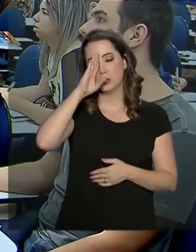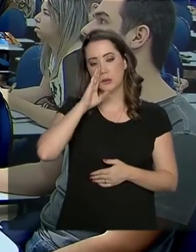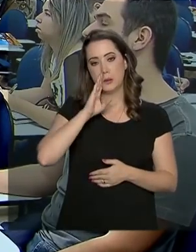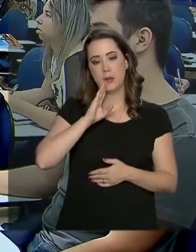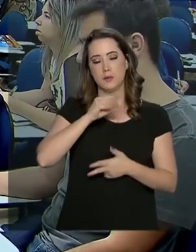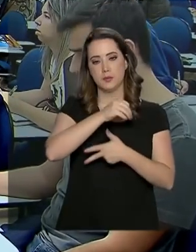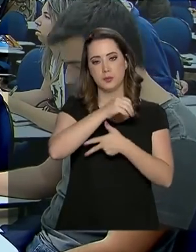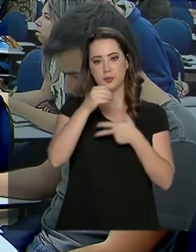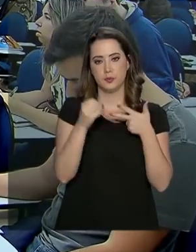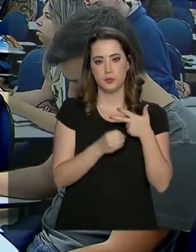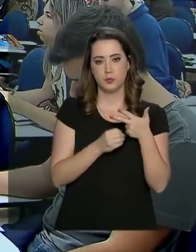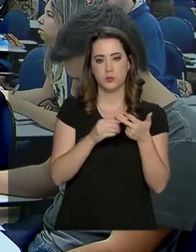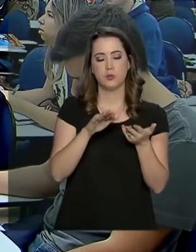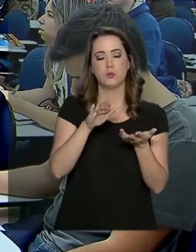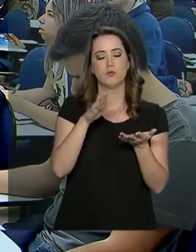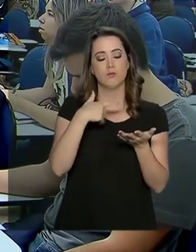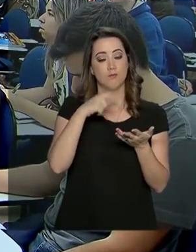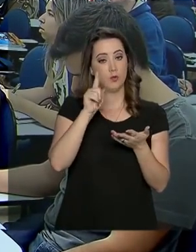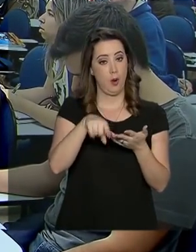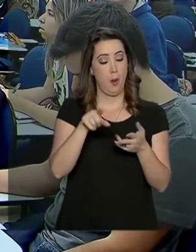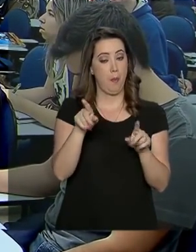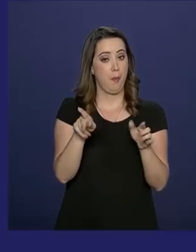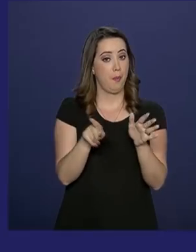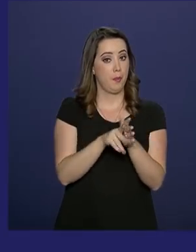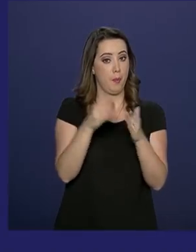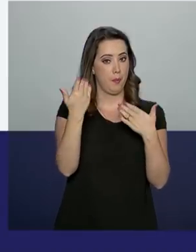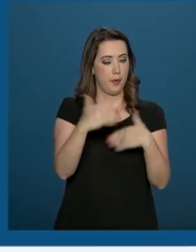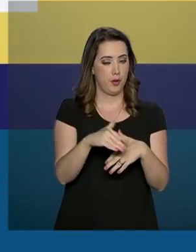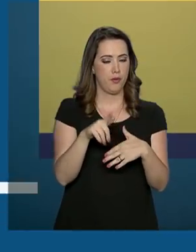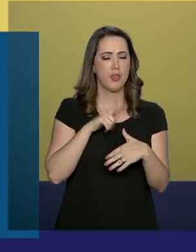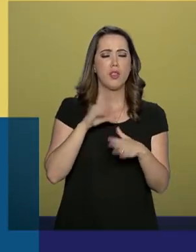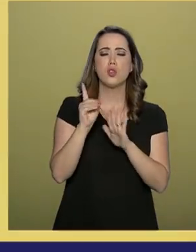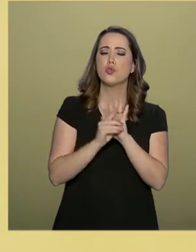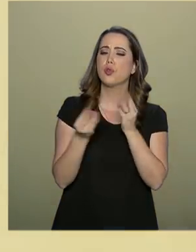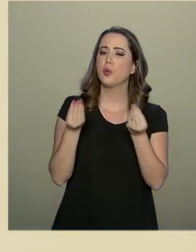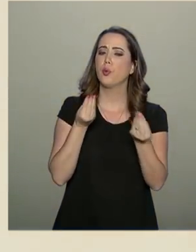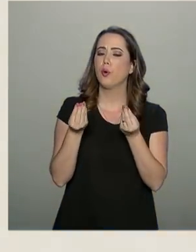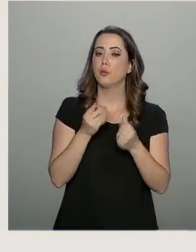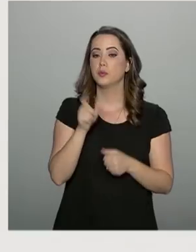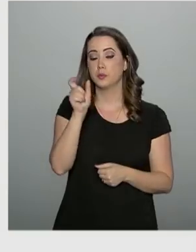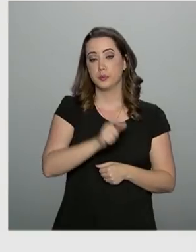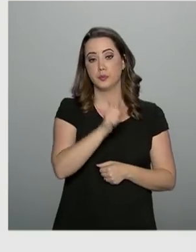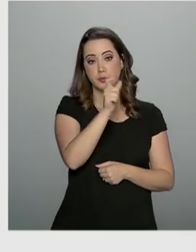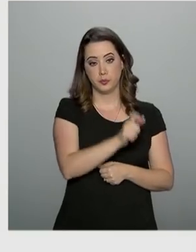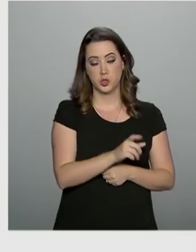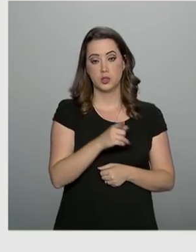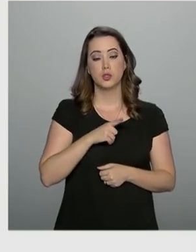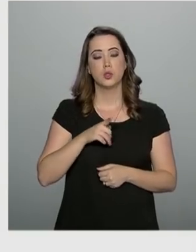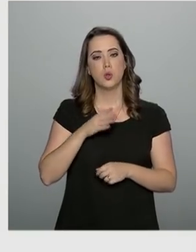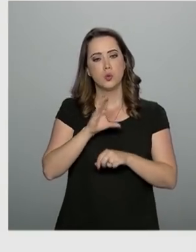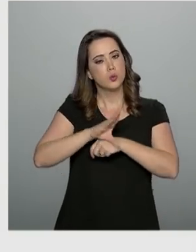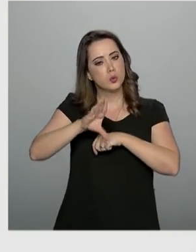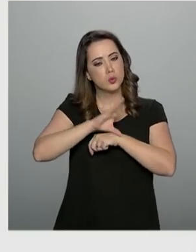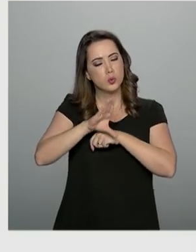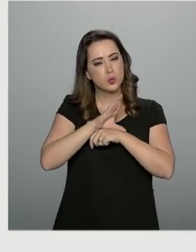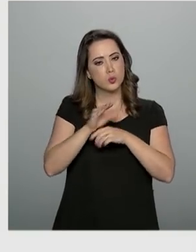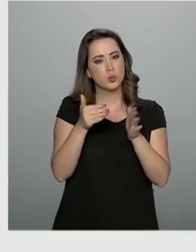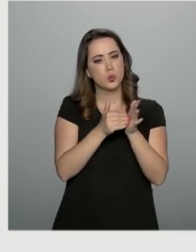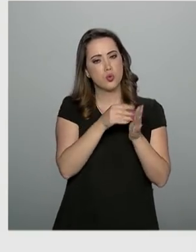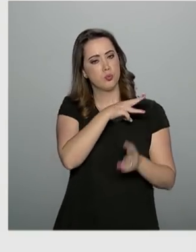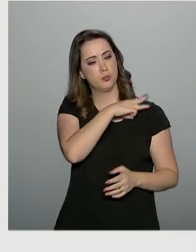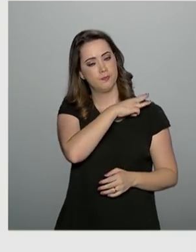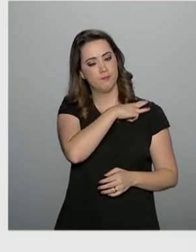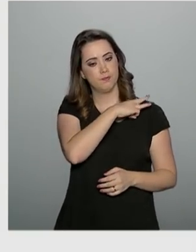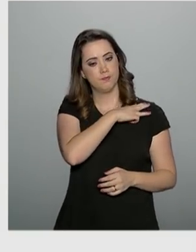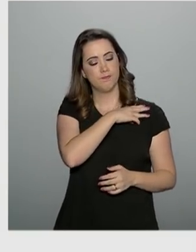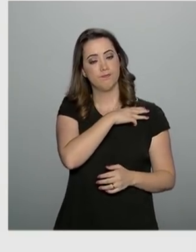inscrição do Enem, o Exame Nacional do Ensino Médio. Tem direito à gratuidade estudantes que estejam cursando o último ano do ensino